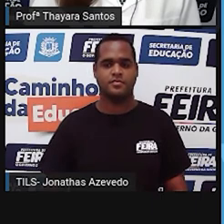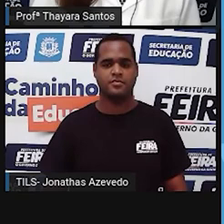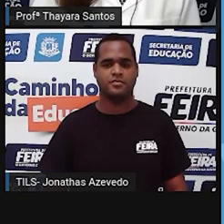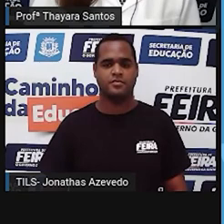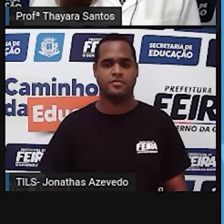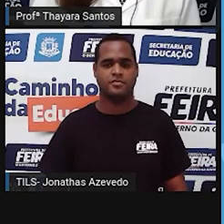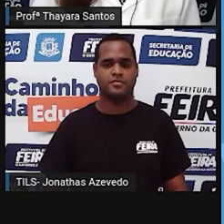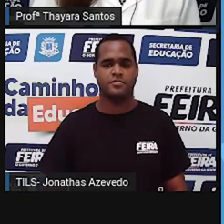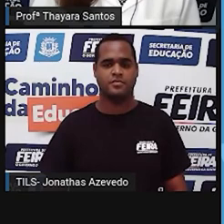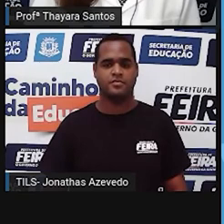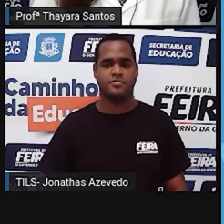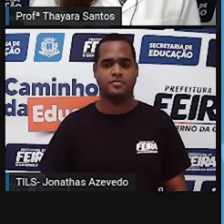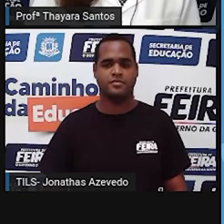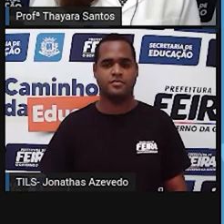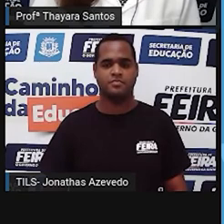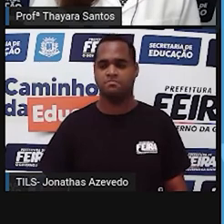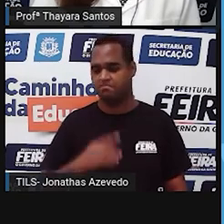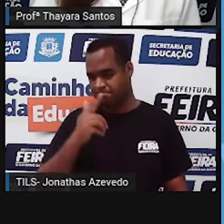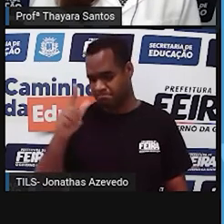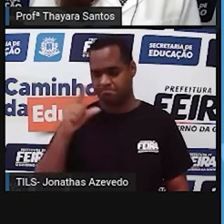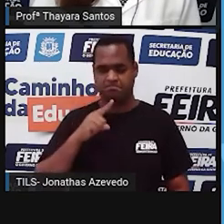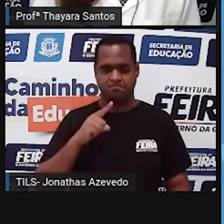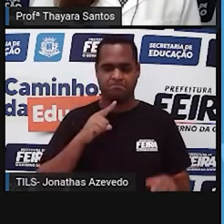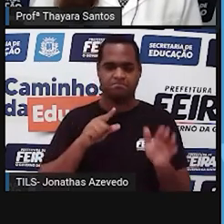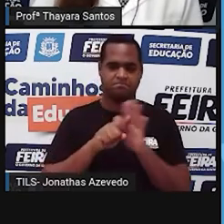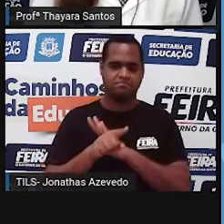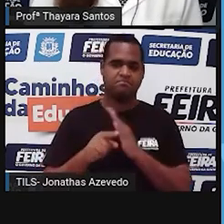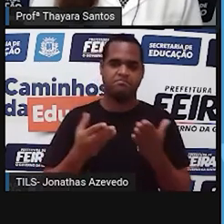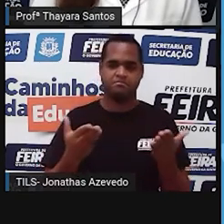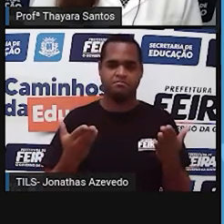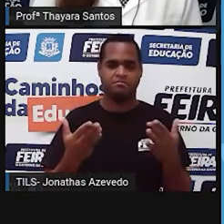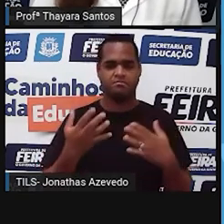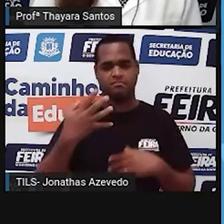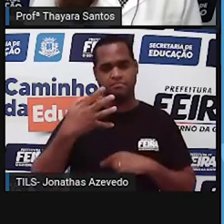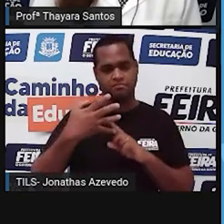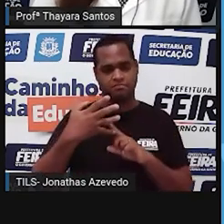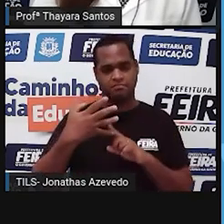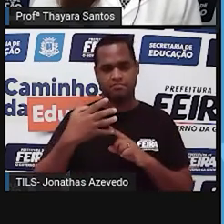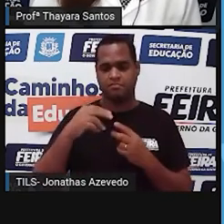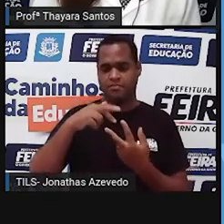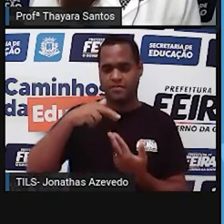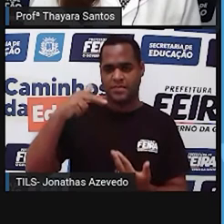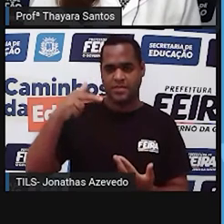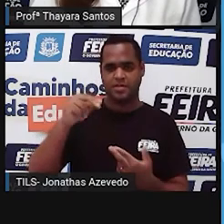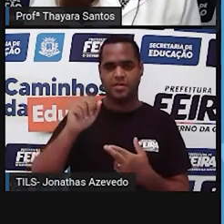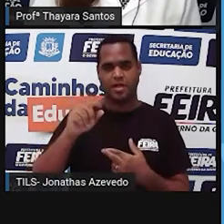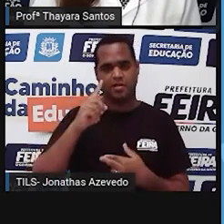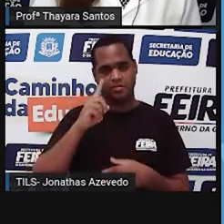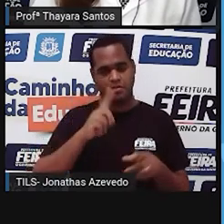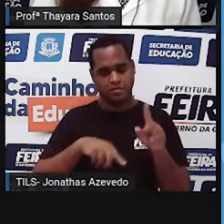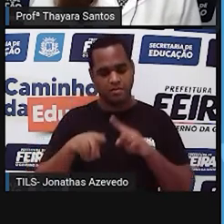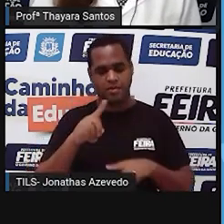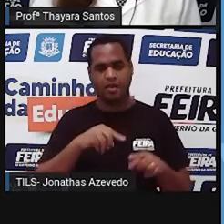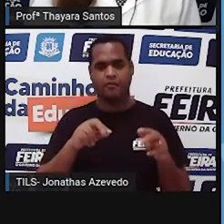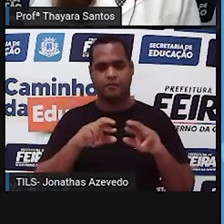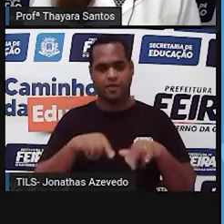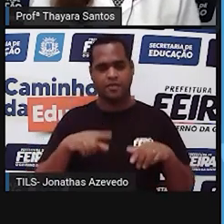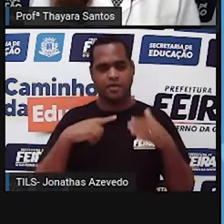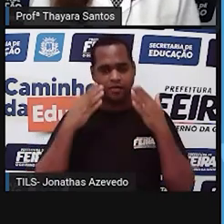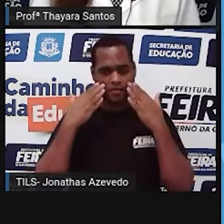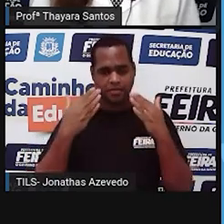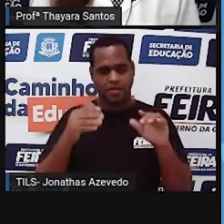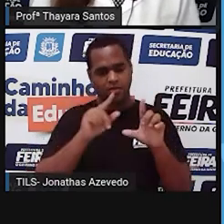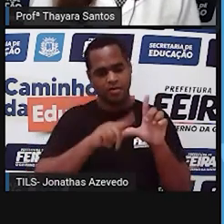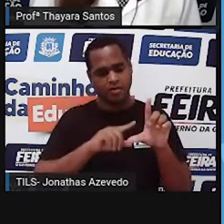Vamos para a próxima. Os genes alelos dominantes geralmente são representados por letras